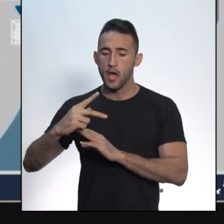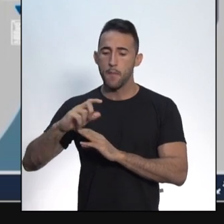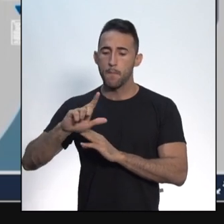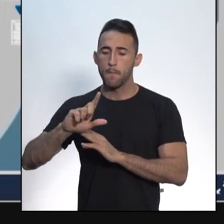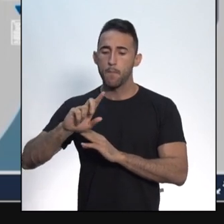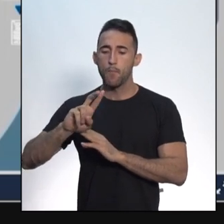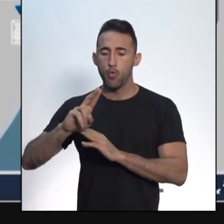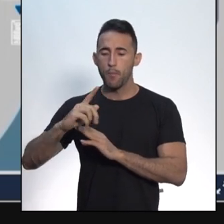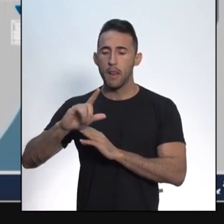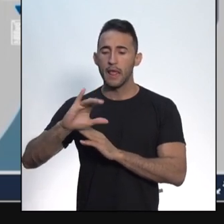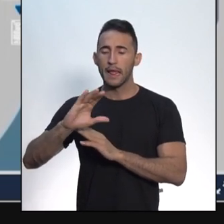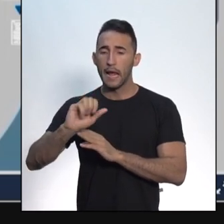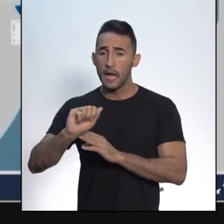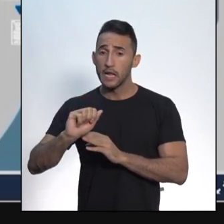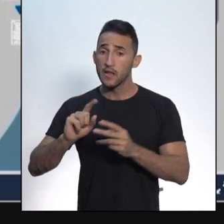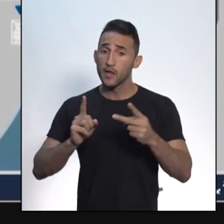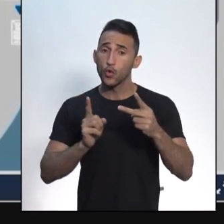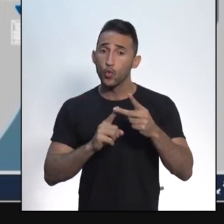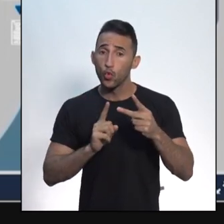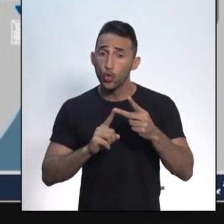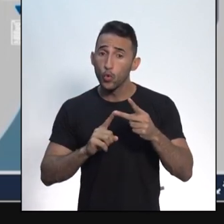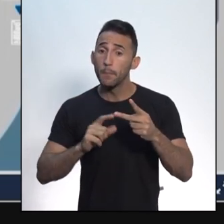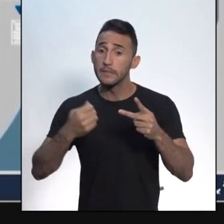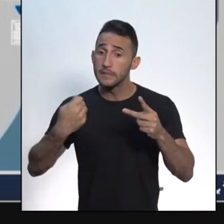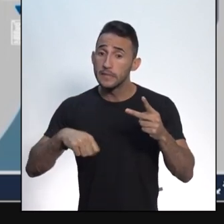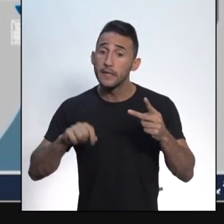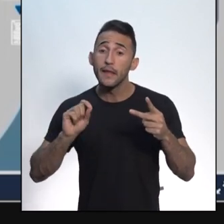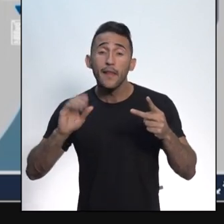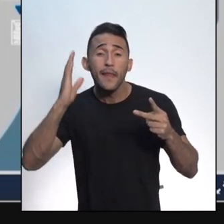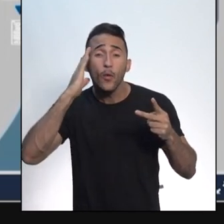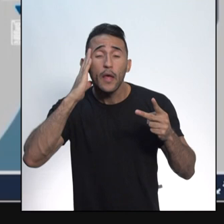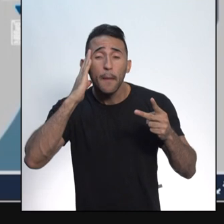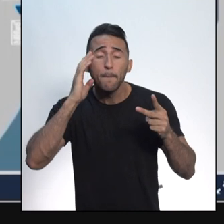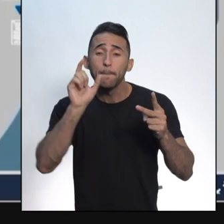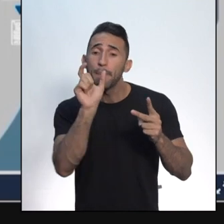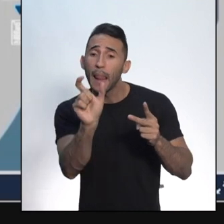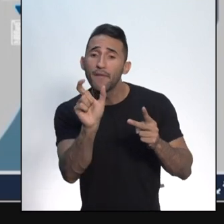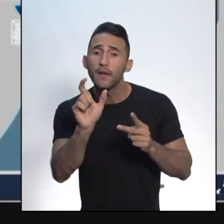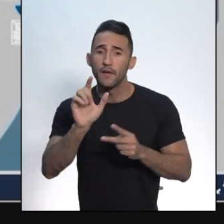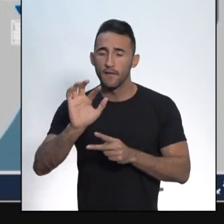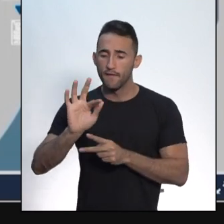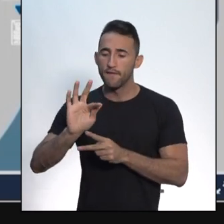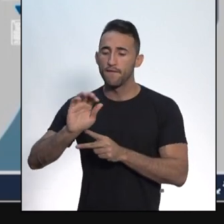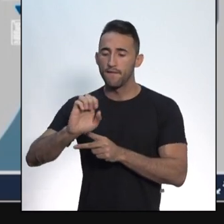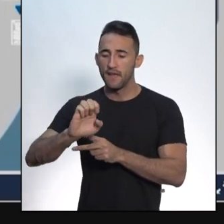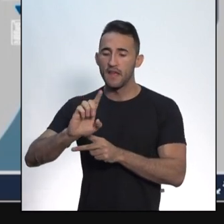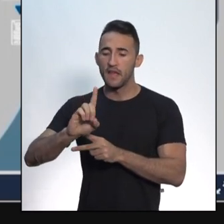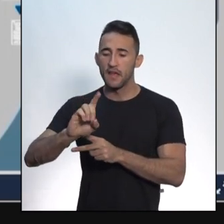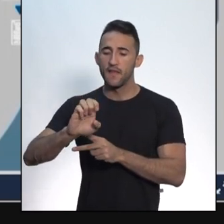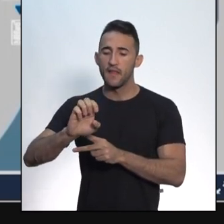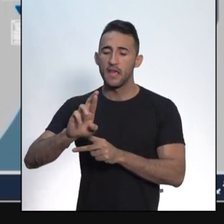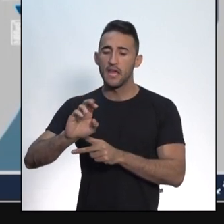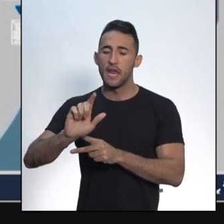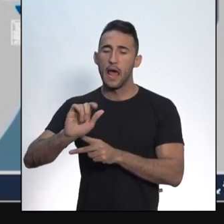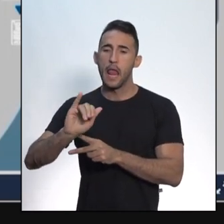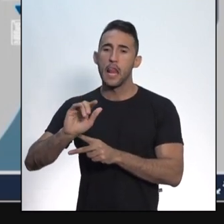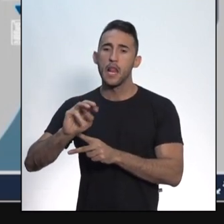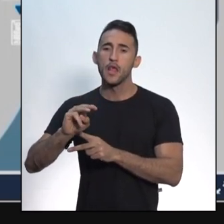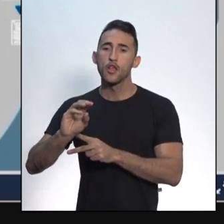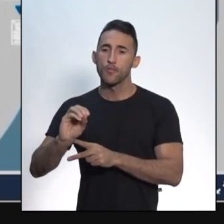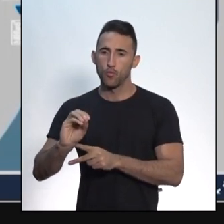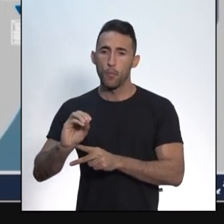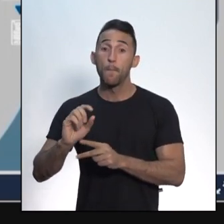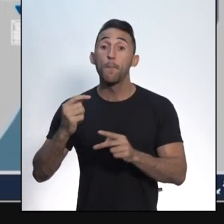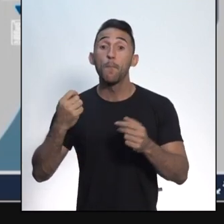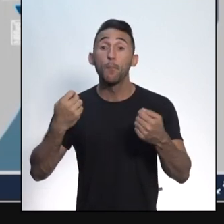sair daqui dominando o conceito de federalismo, porque isso fará com que você compreenda o nome oficial